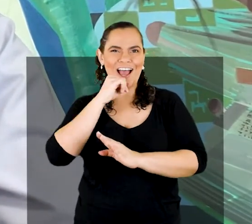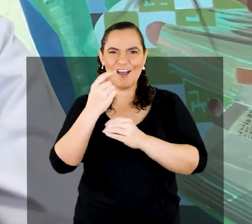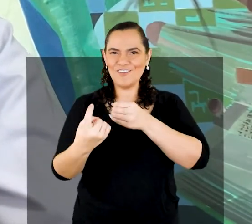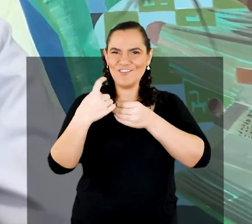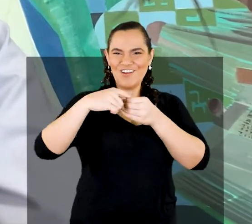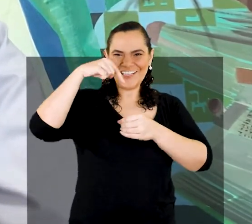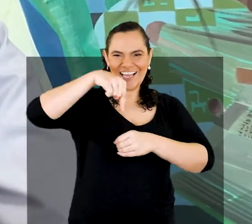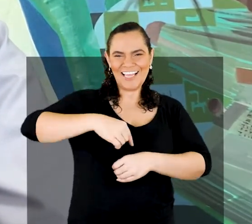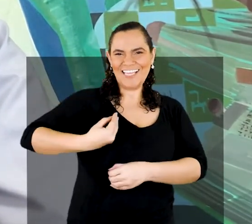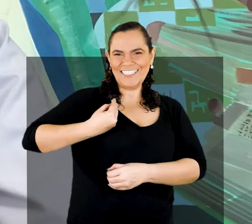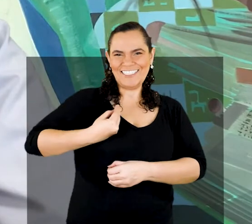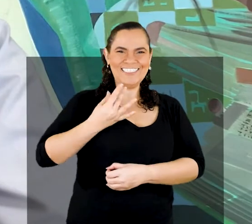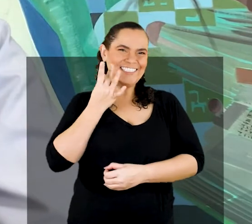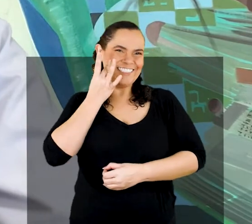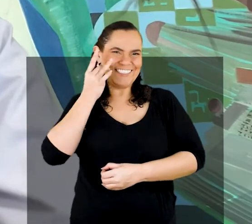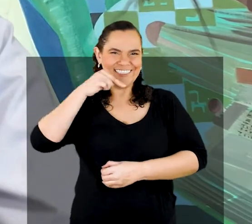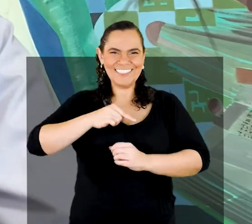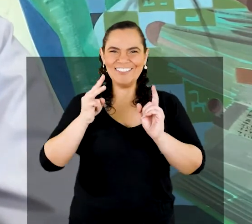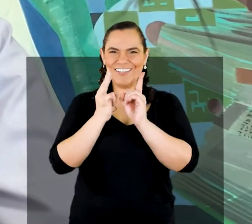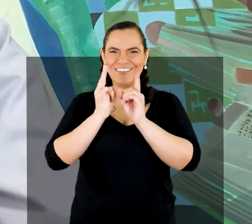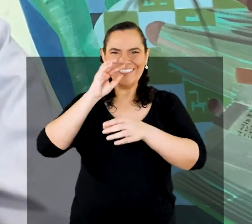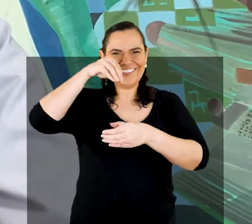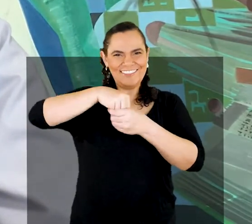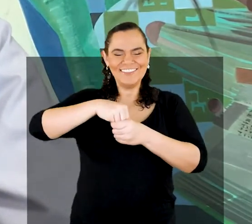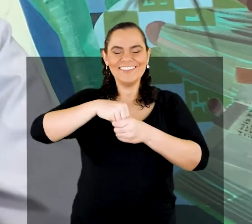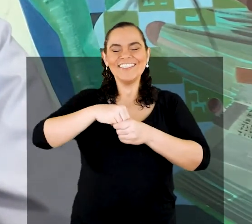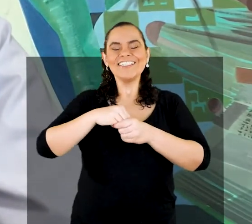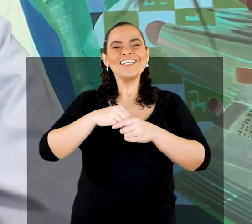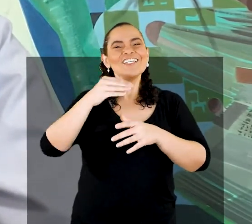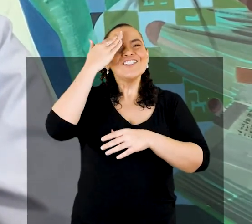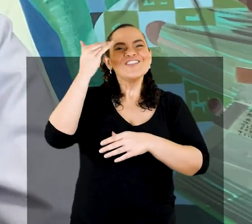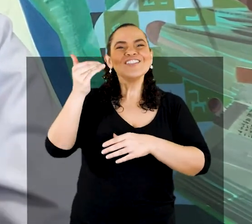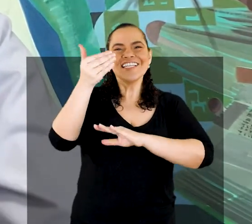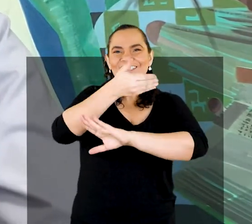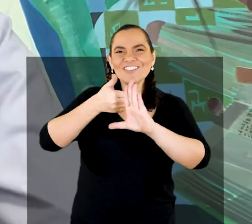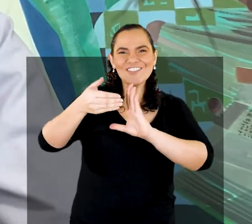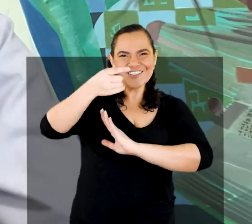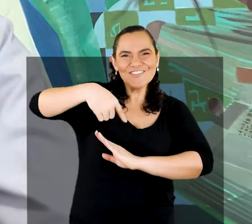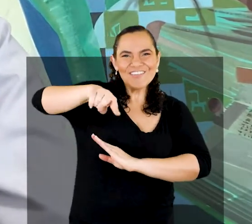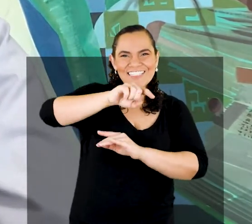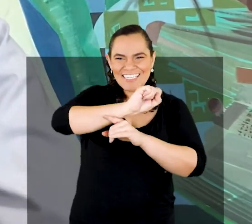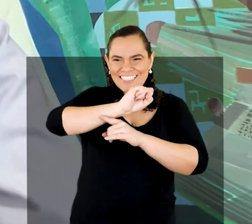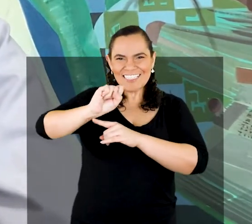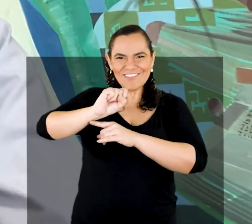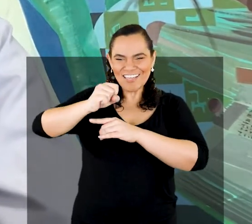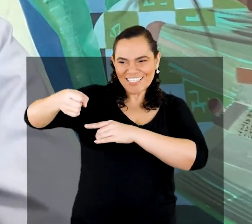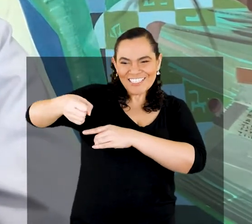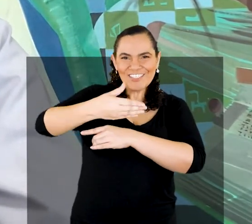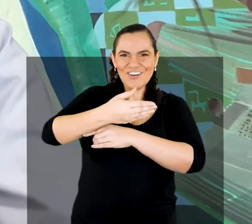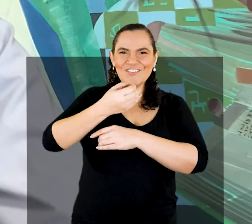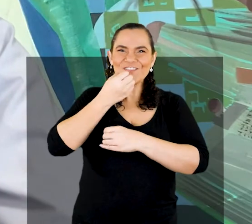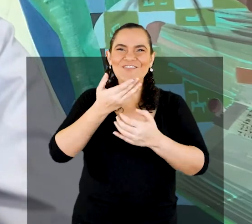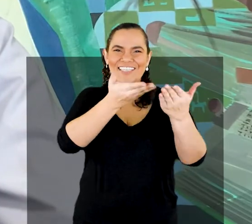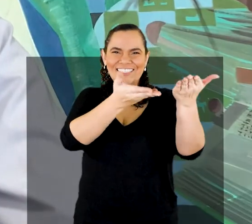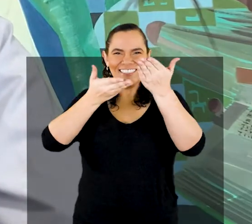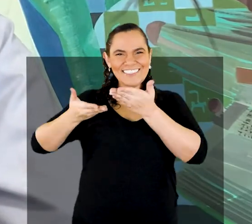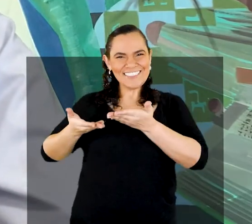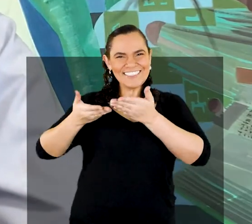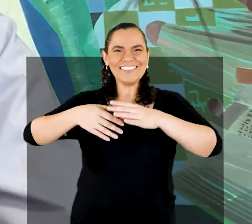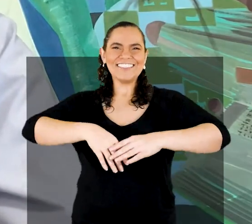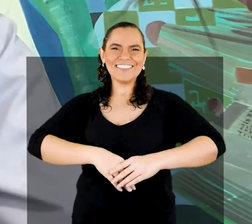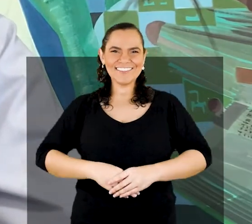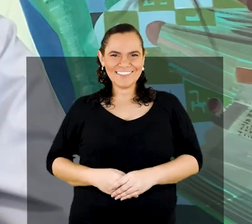toda a nossa comunidade de volta aos campos da UFRN. Desejo muito sucesso nesse novo semestre letivo.